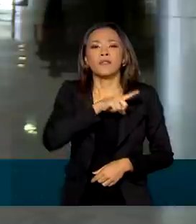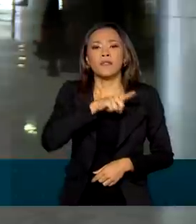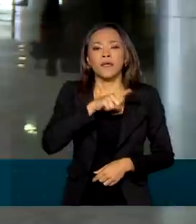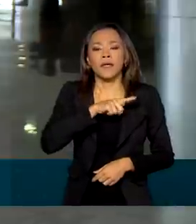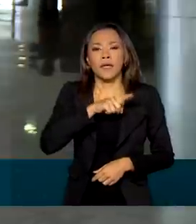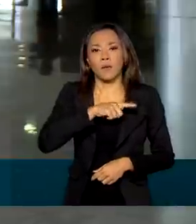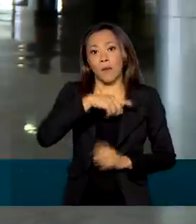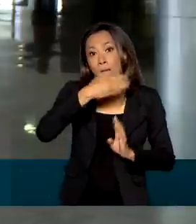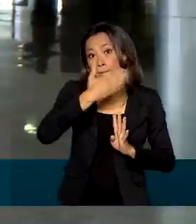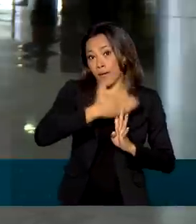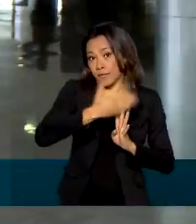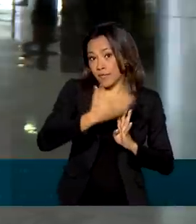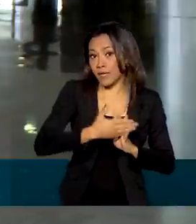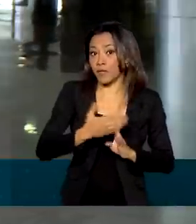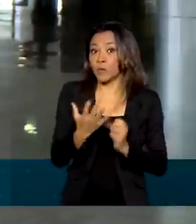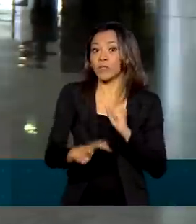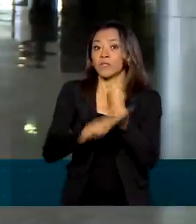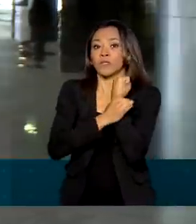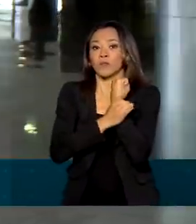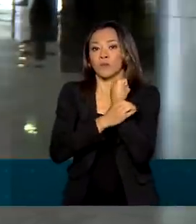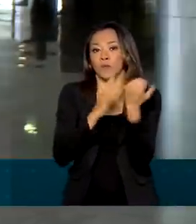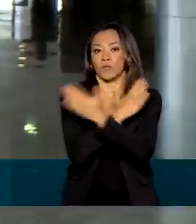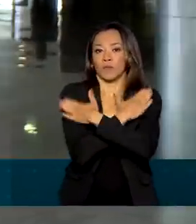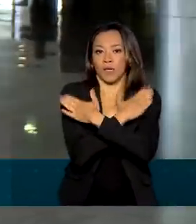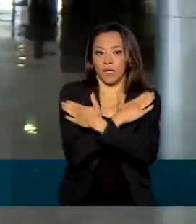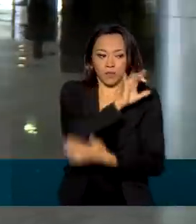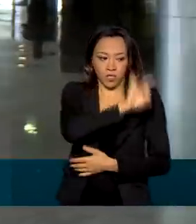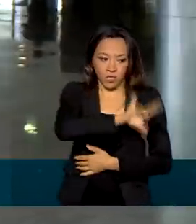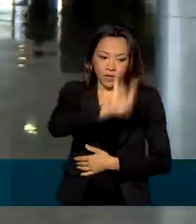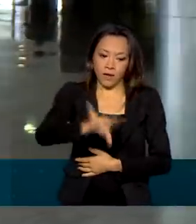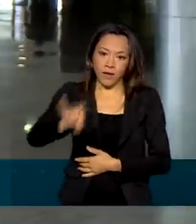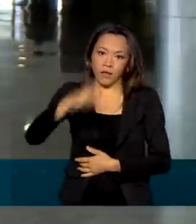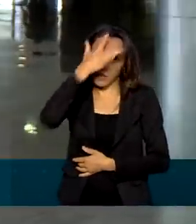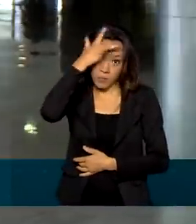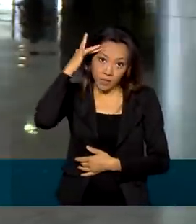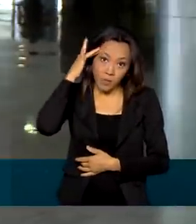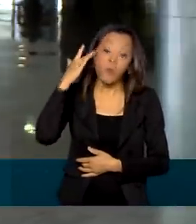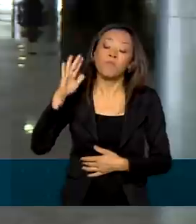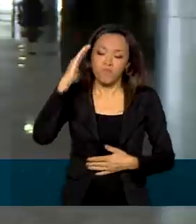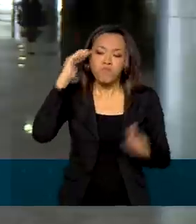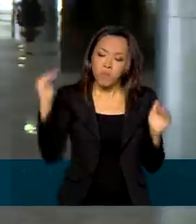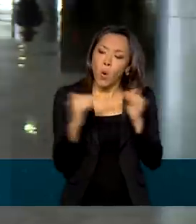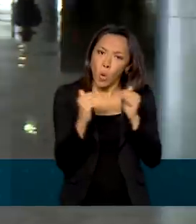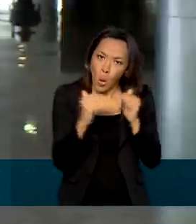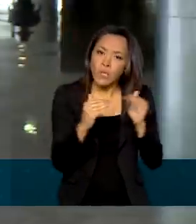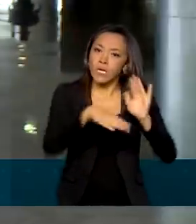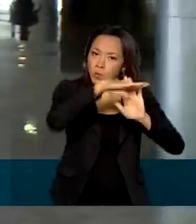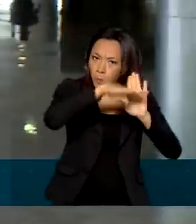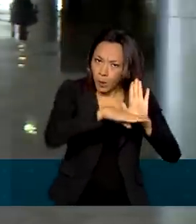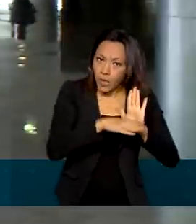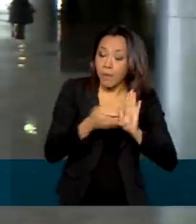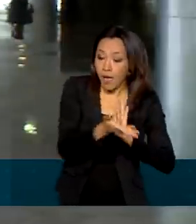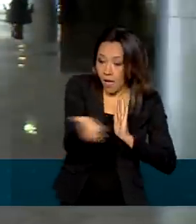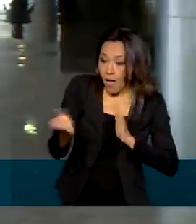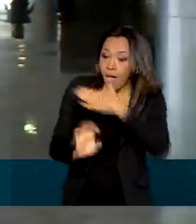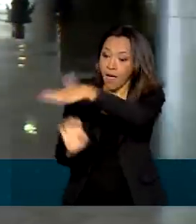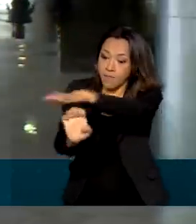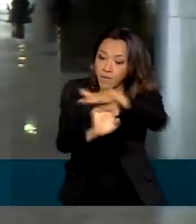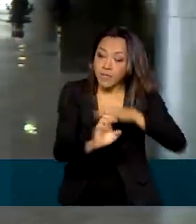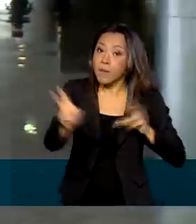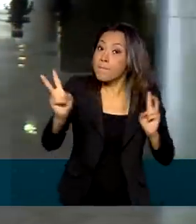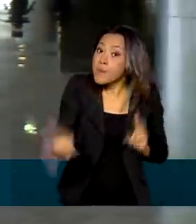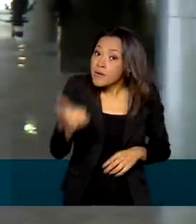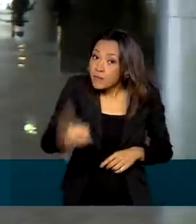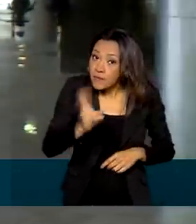do seguro-desemprego de cada trabalhador. Em troca da adesão à MP do bem, a empresa deve manter o emprego do